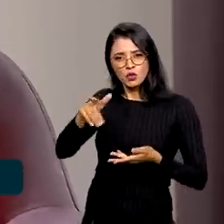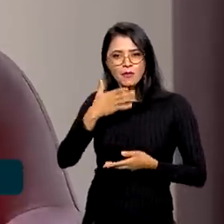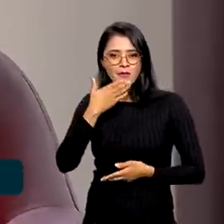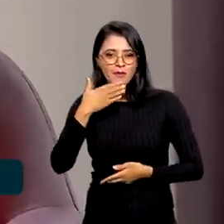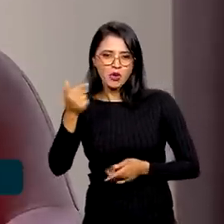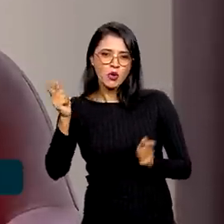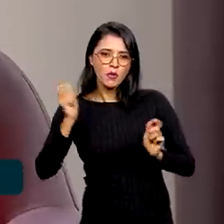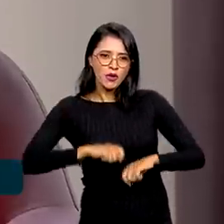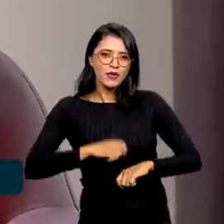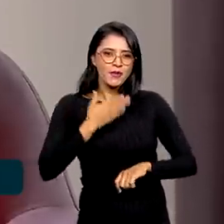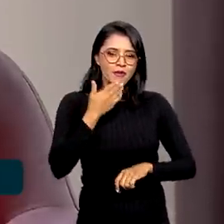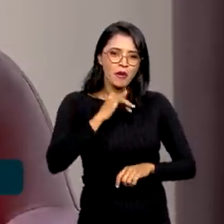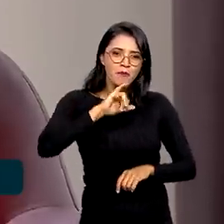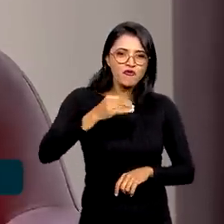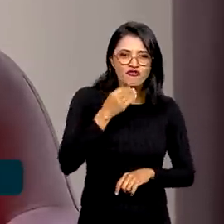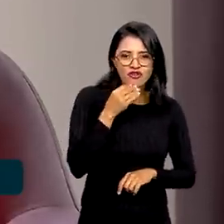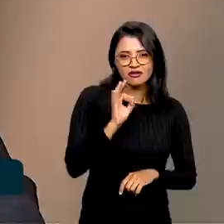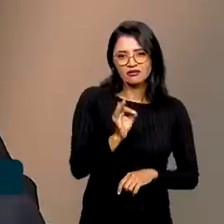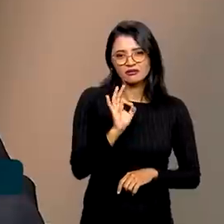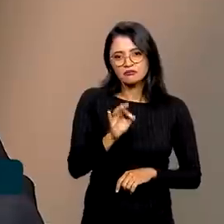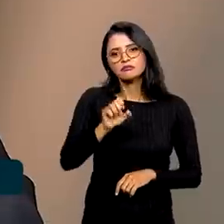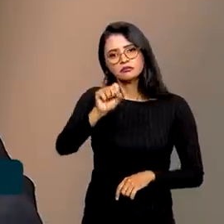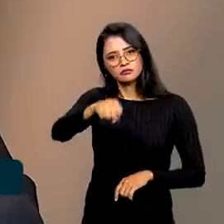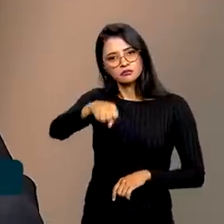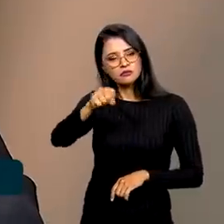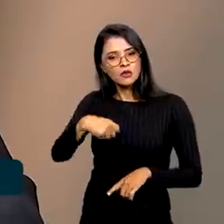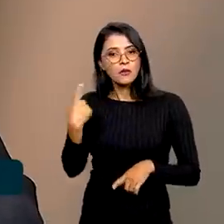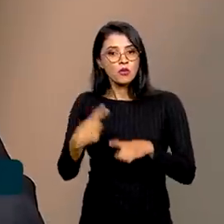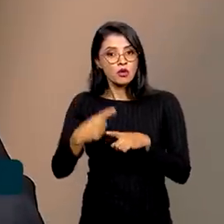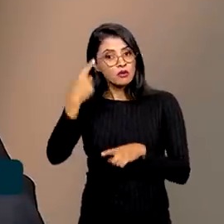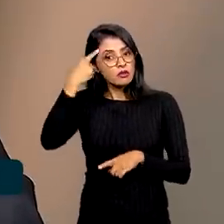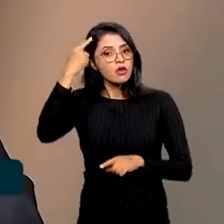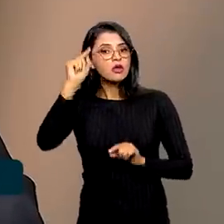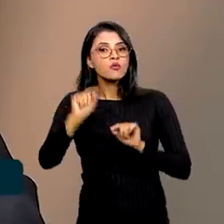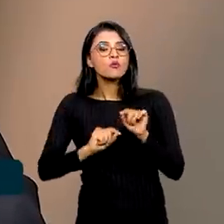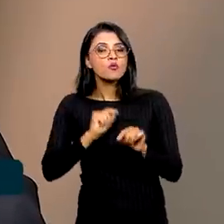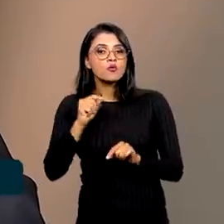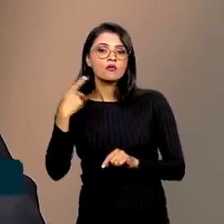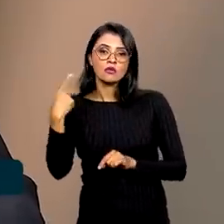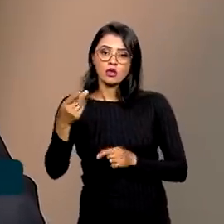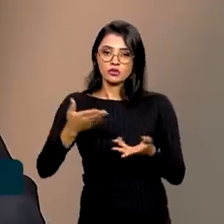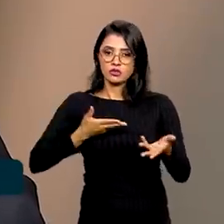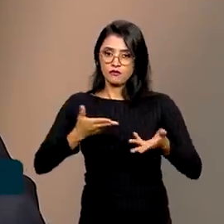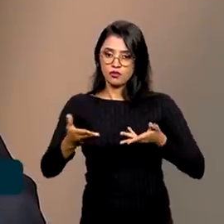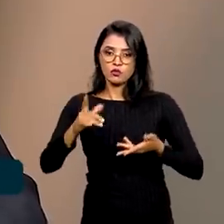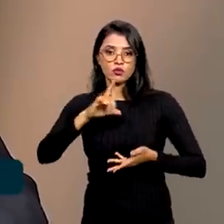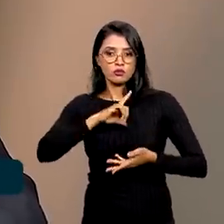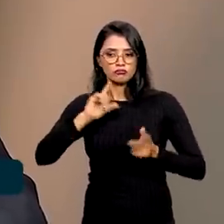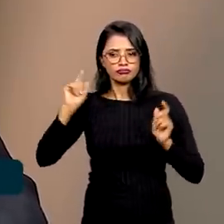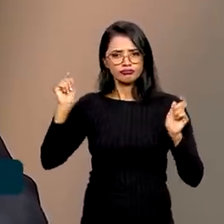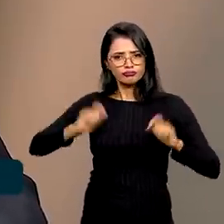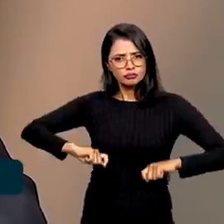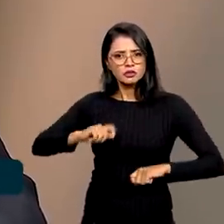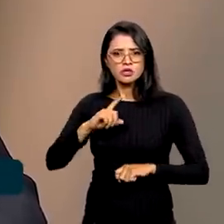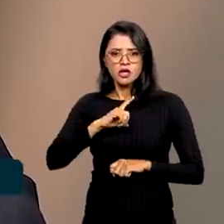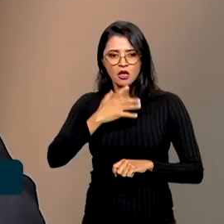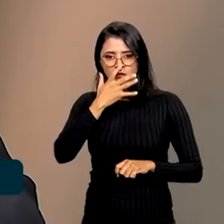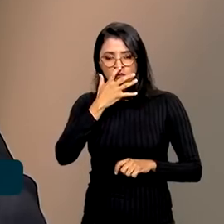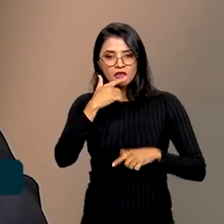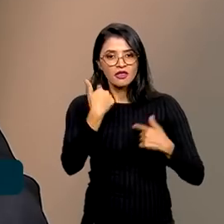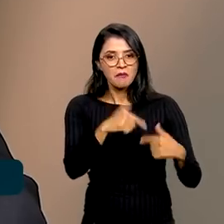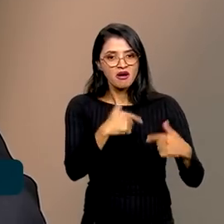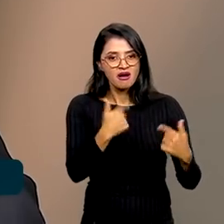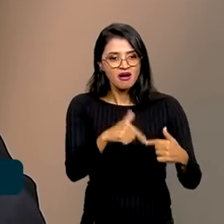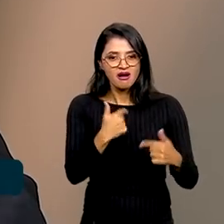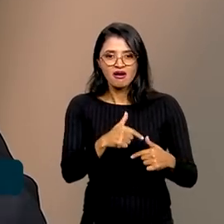forma. Ele pode ser melhor aproveitado, secretário? Exatamente. Porque uma das ideias é que os servidores, eles tenham capacidade de atuar